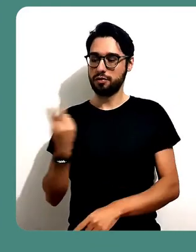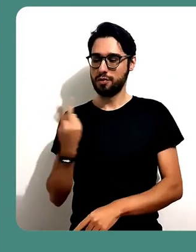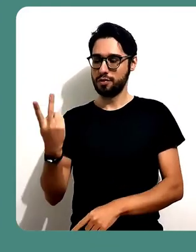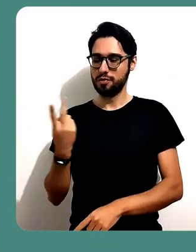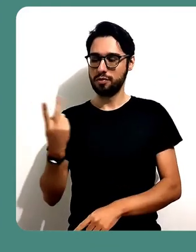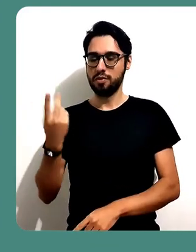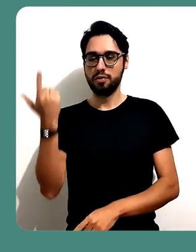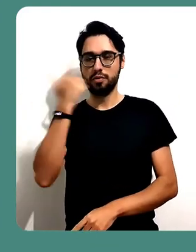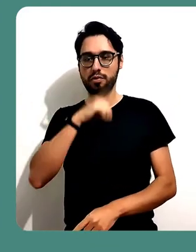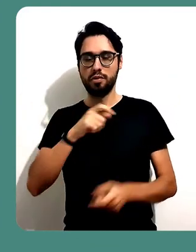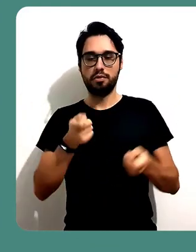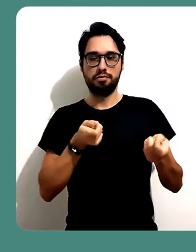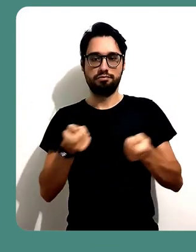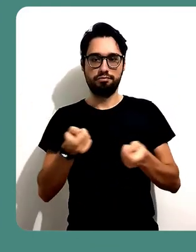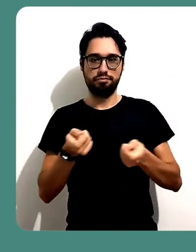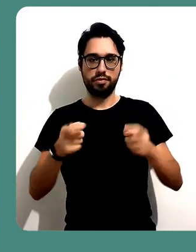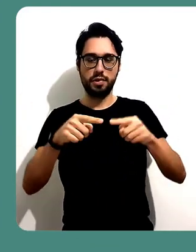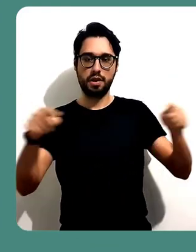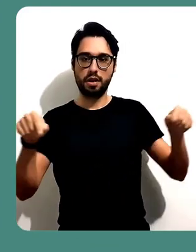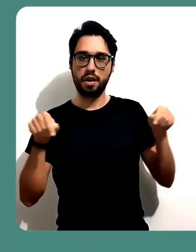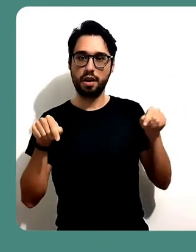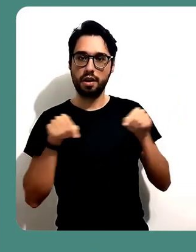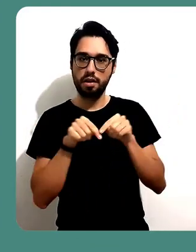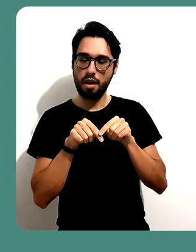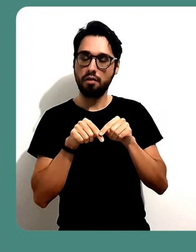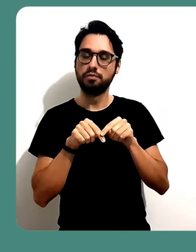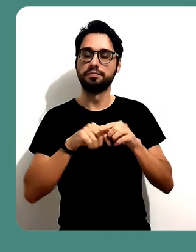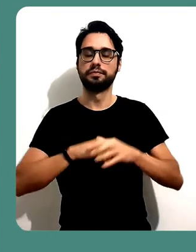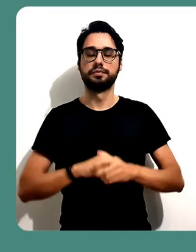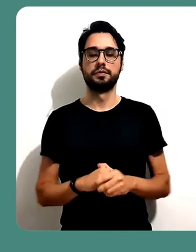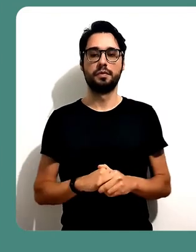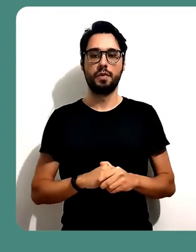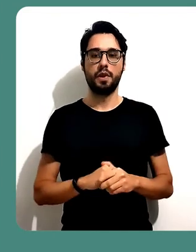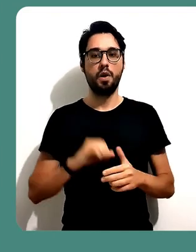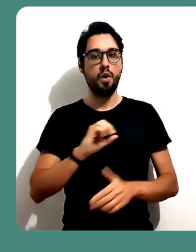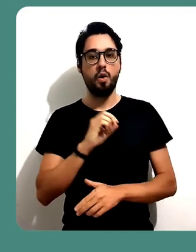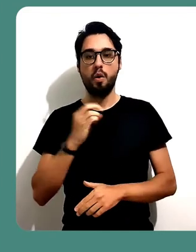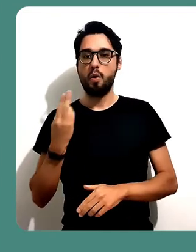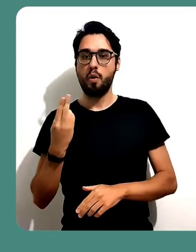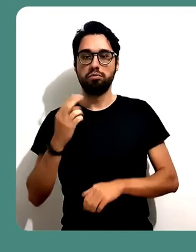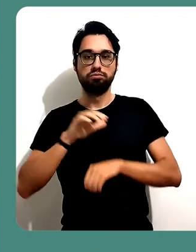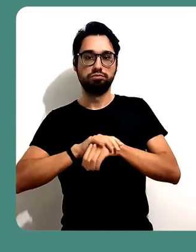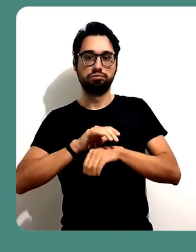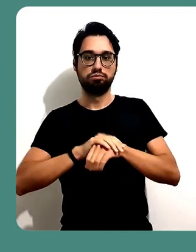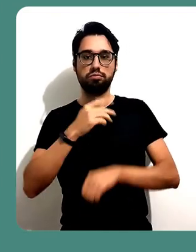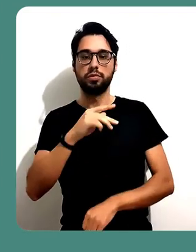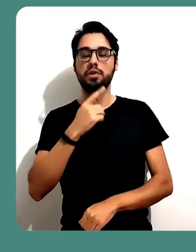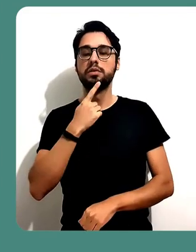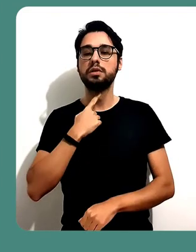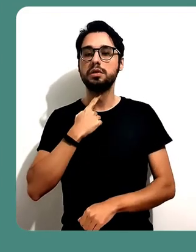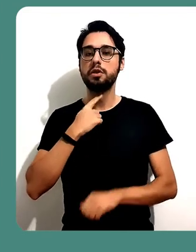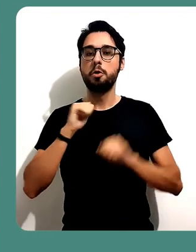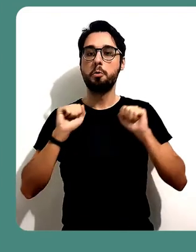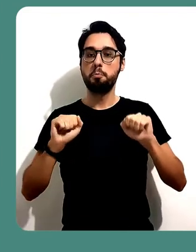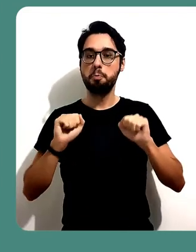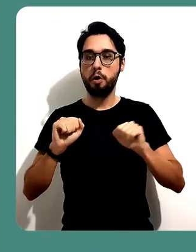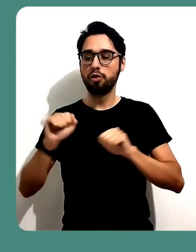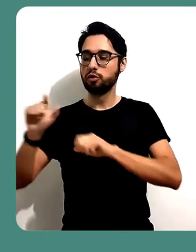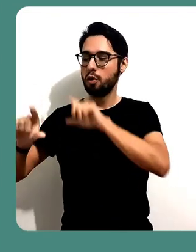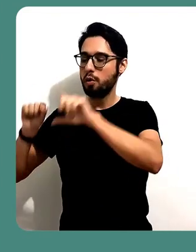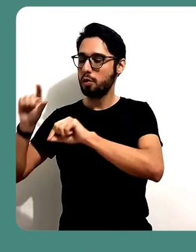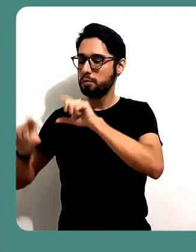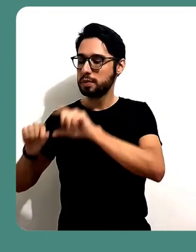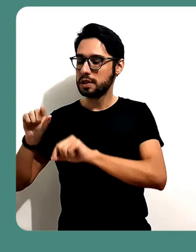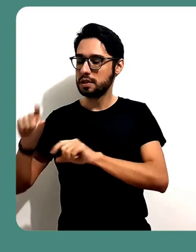participante de todas as restrições pré-definidas lá naquela configuração que a gente fez em